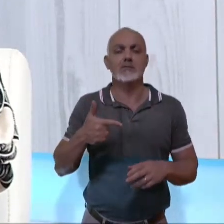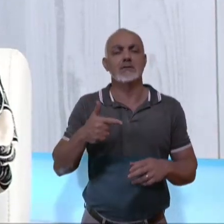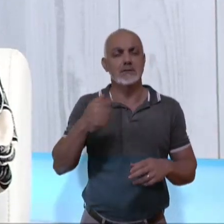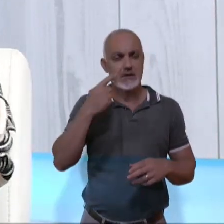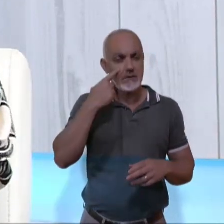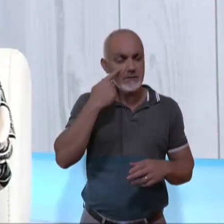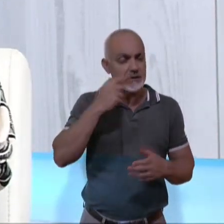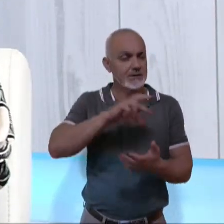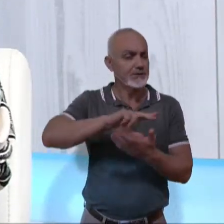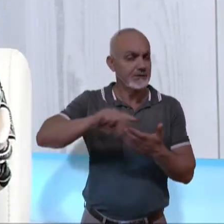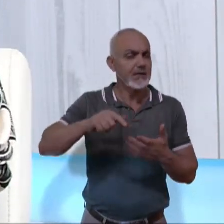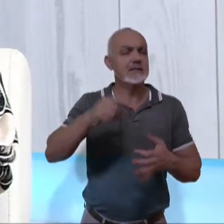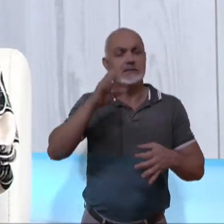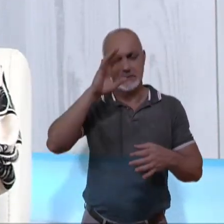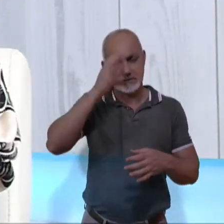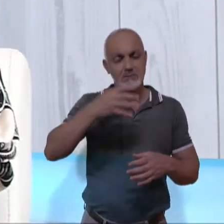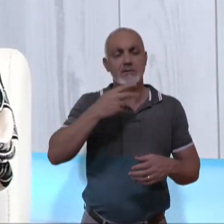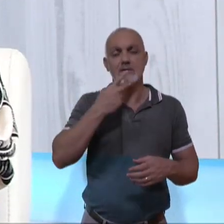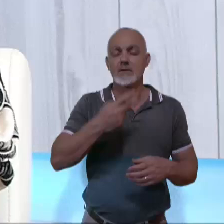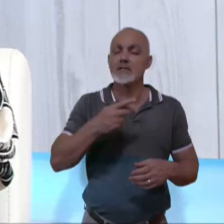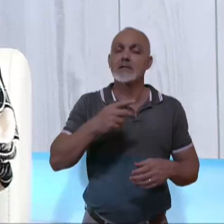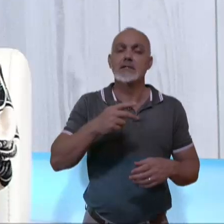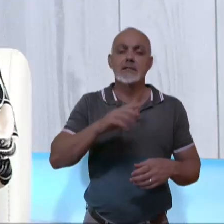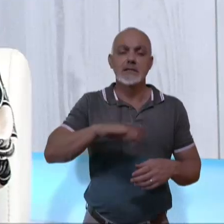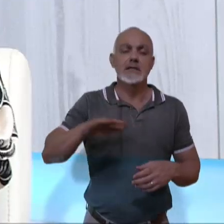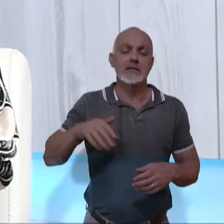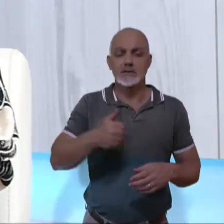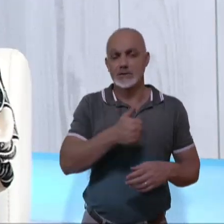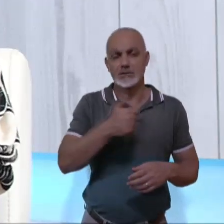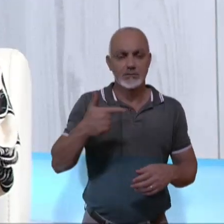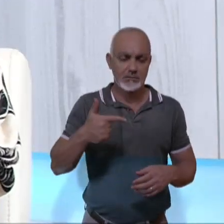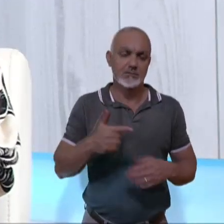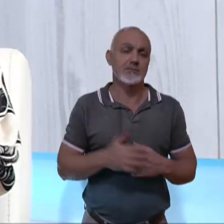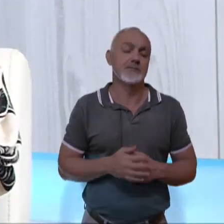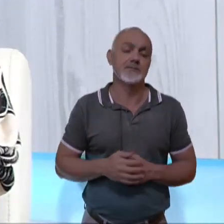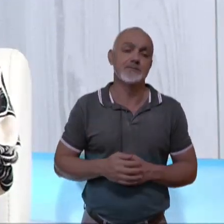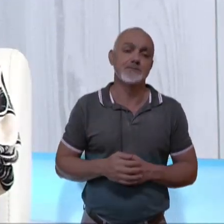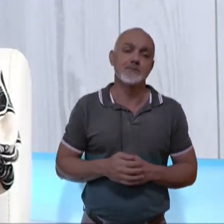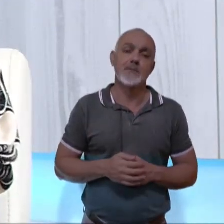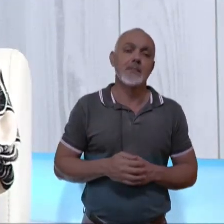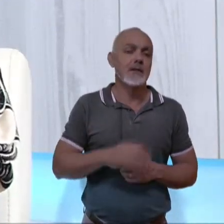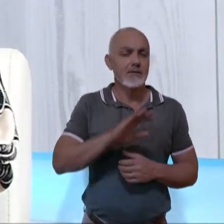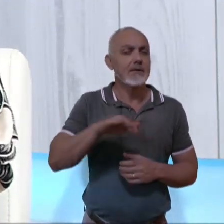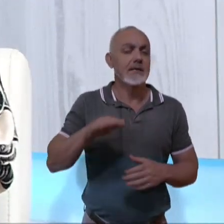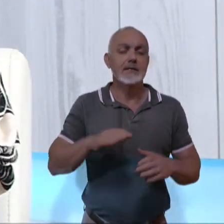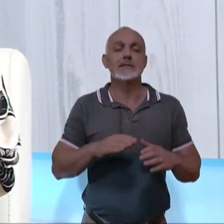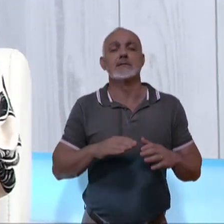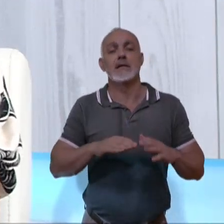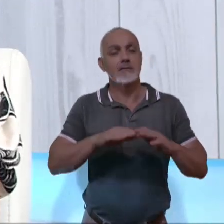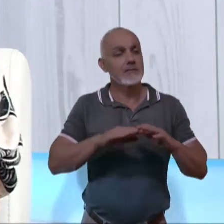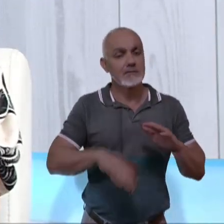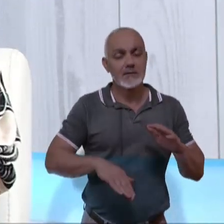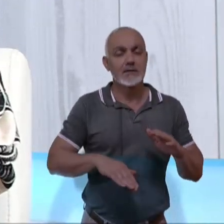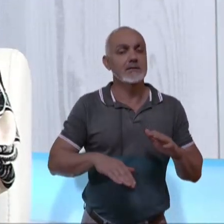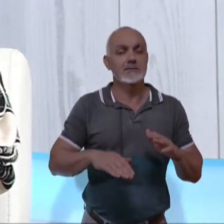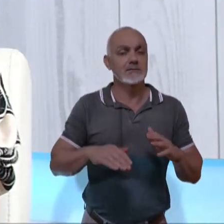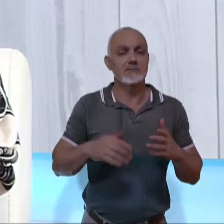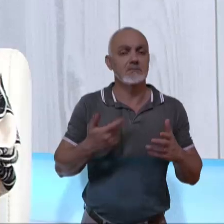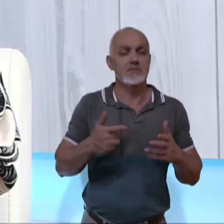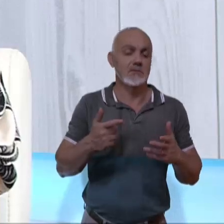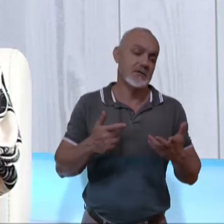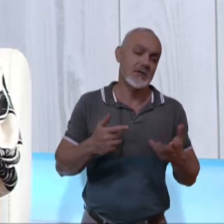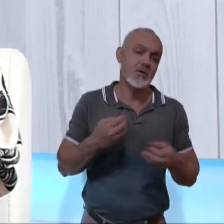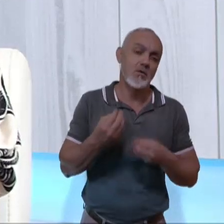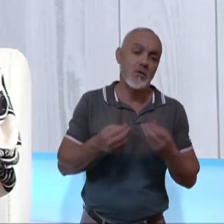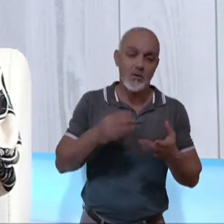caso na jurisprudência dizendo sobre crianças de 12 anos. Porque é como se fosse uma criança menor do que isso, não tivesse uma condição ainda